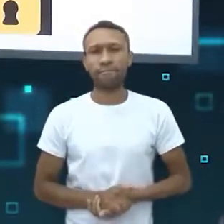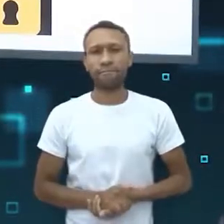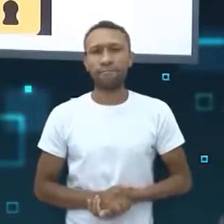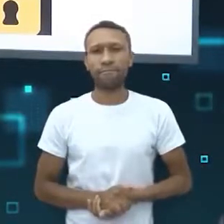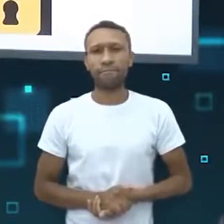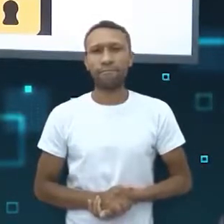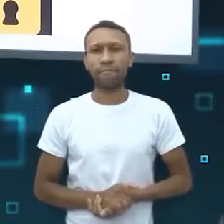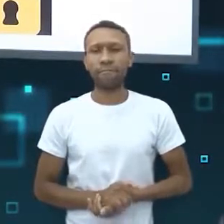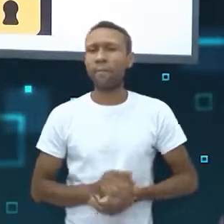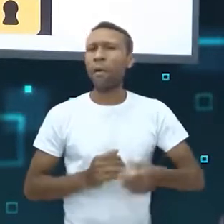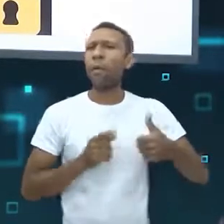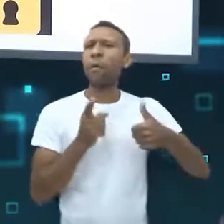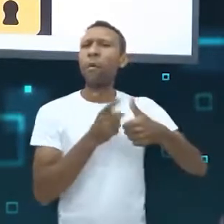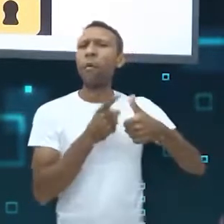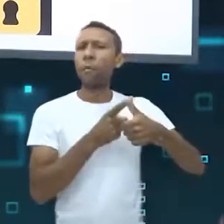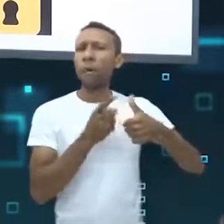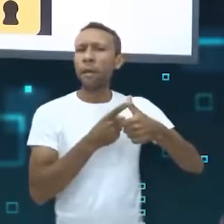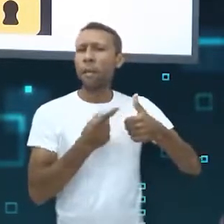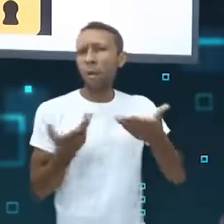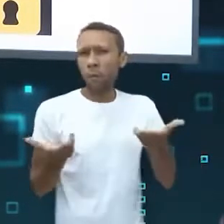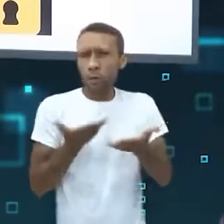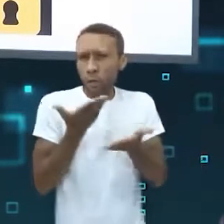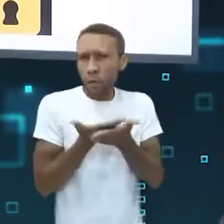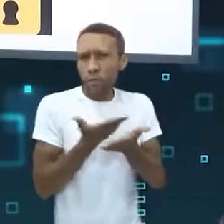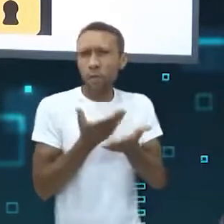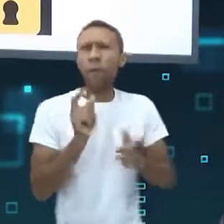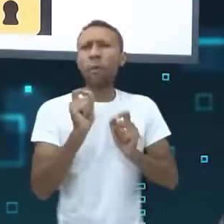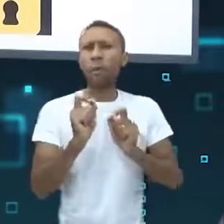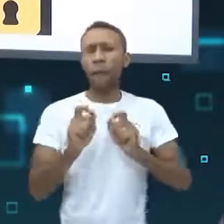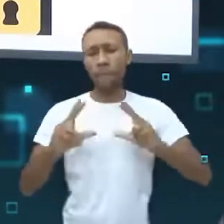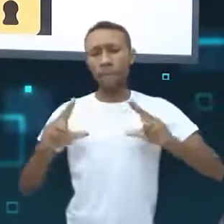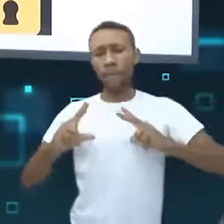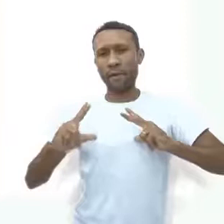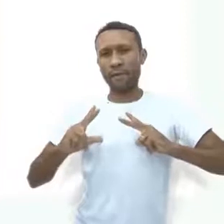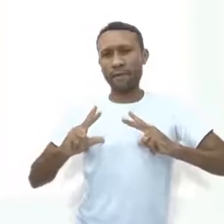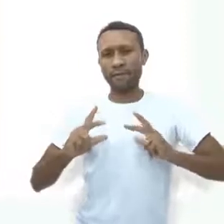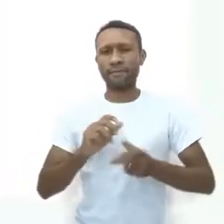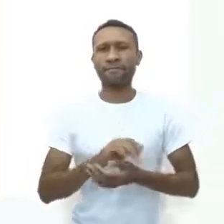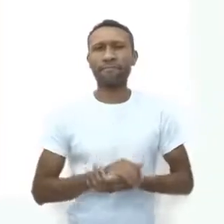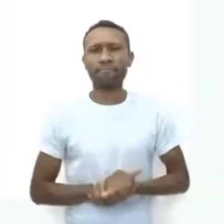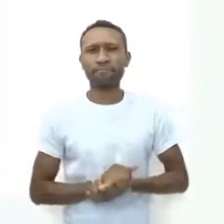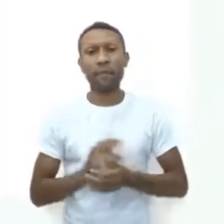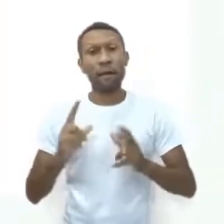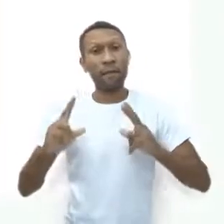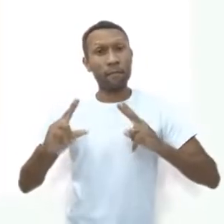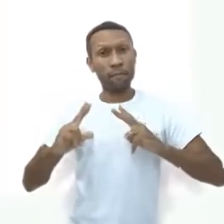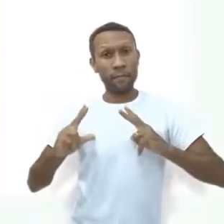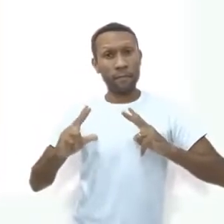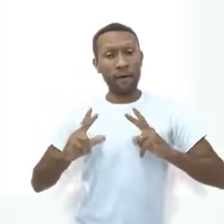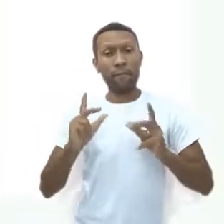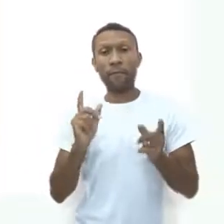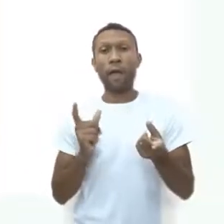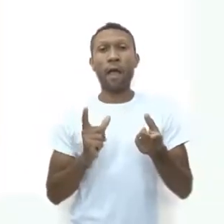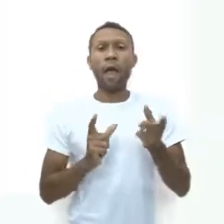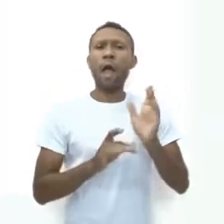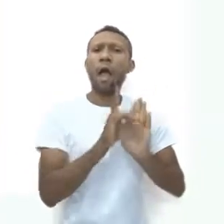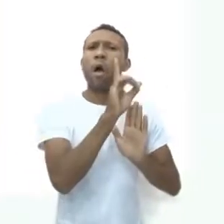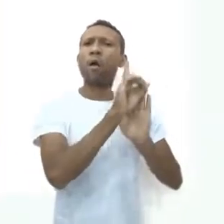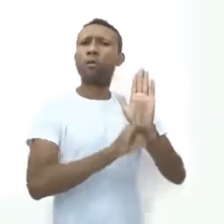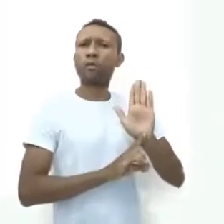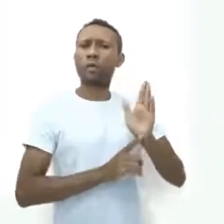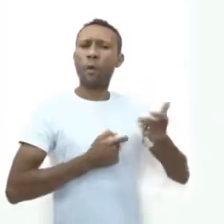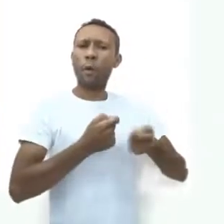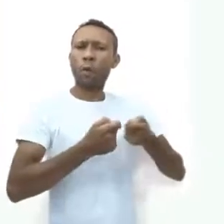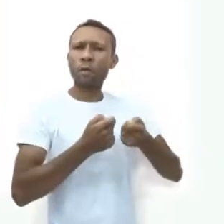O primeiro conceito que nós vamos estudar é a privacidade. Privacidade é o direito individual de